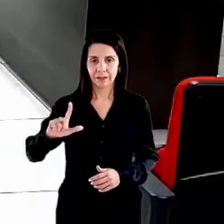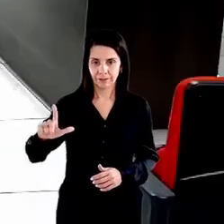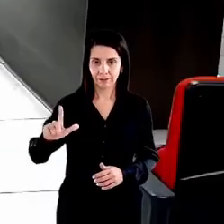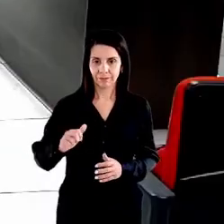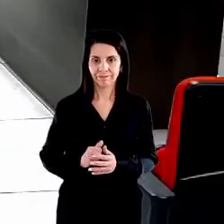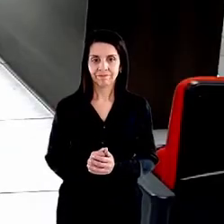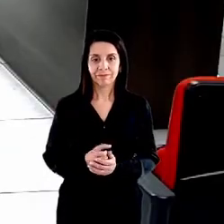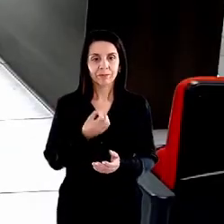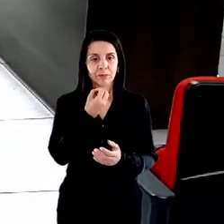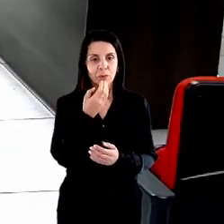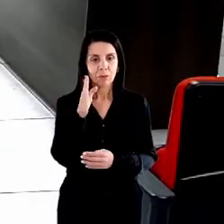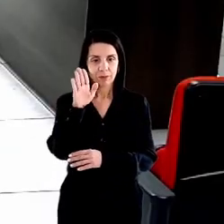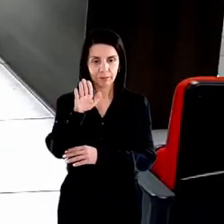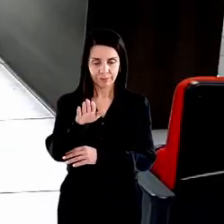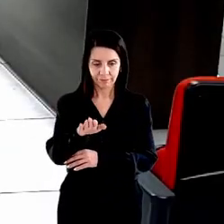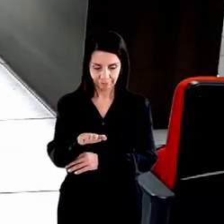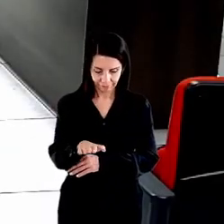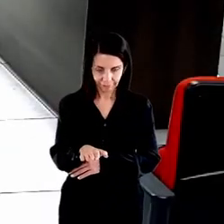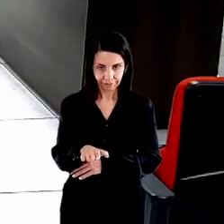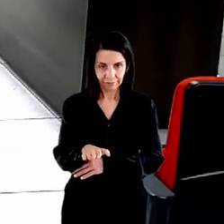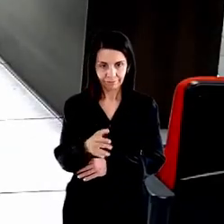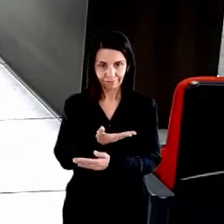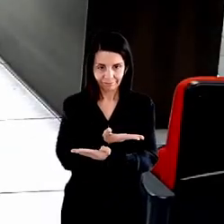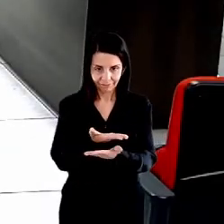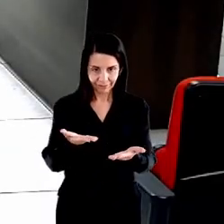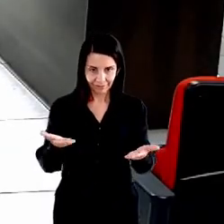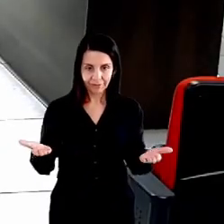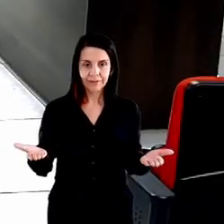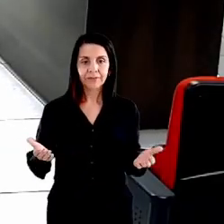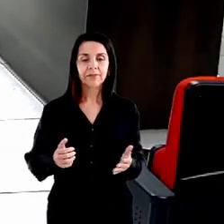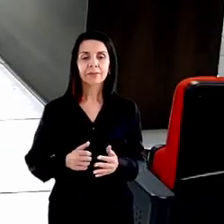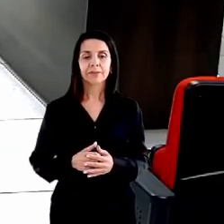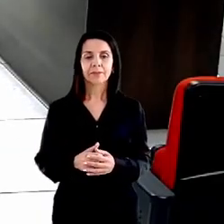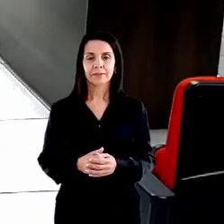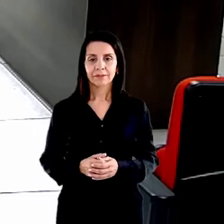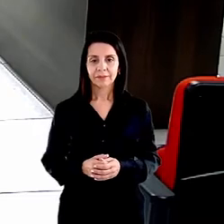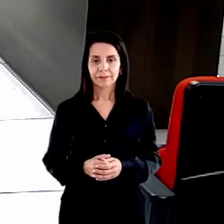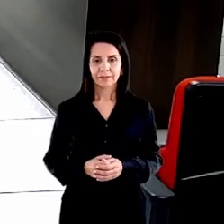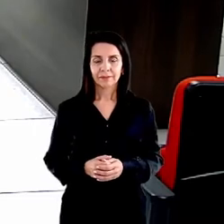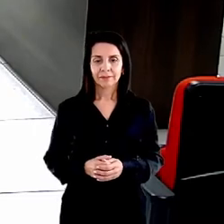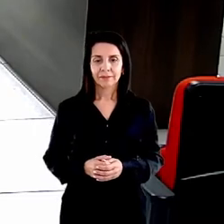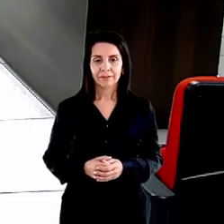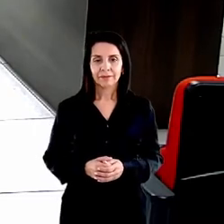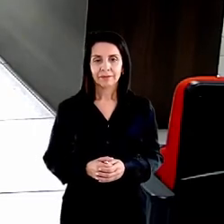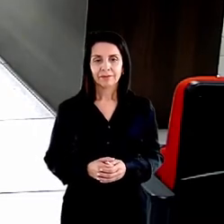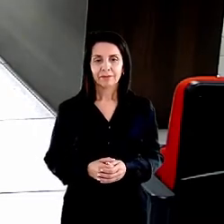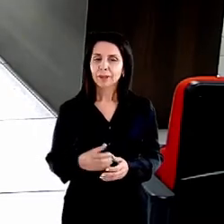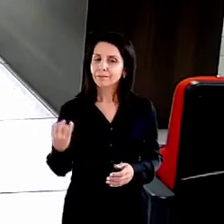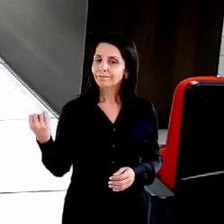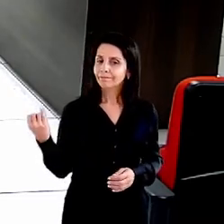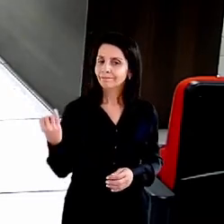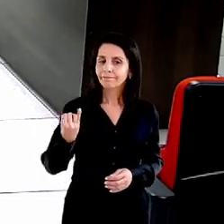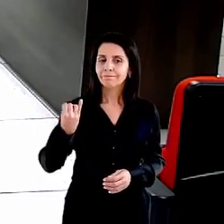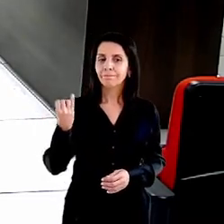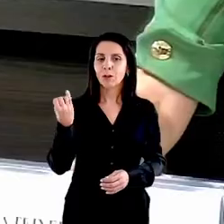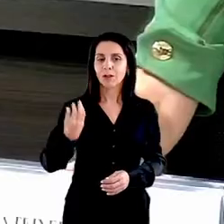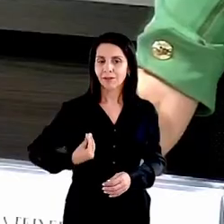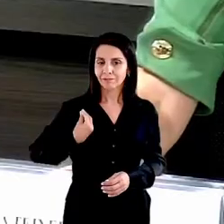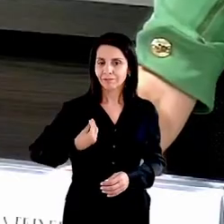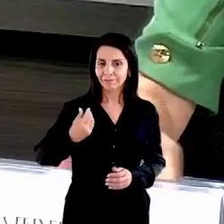Boa tarde a todas e todos. Para mim, é muito importante estar aqui